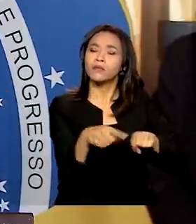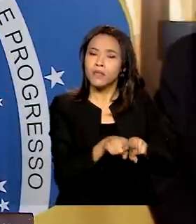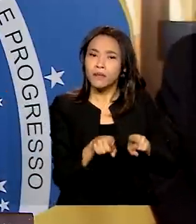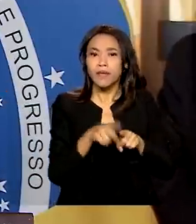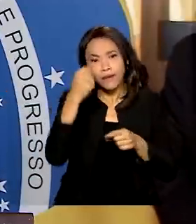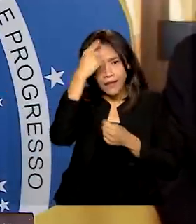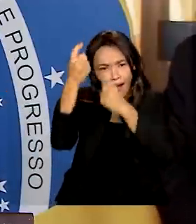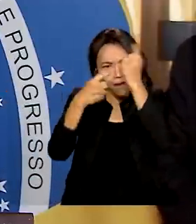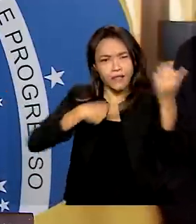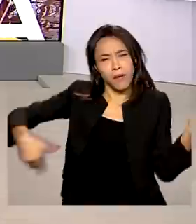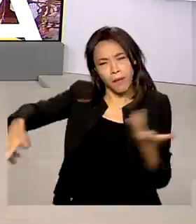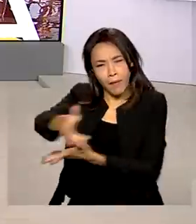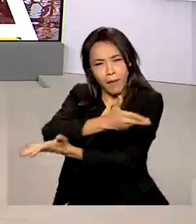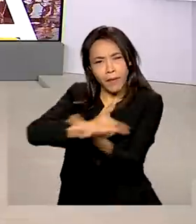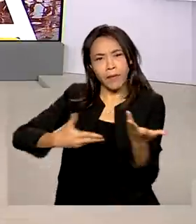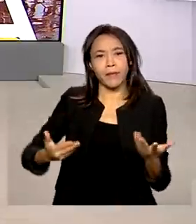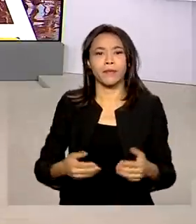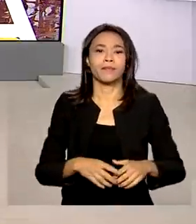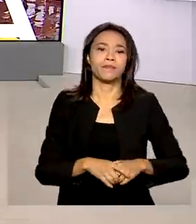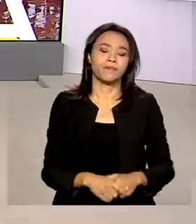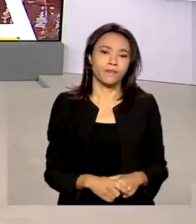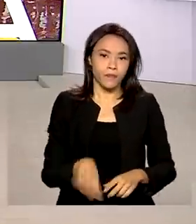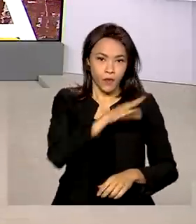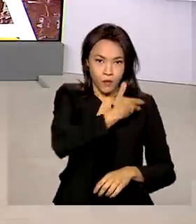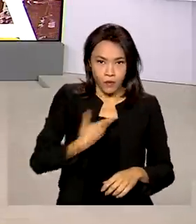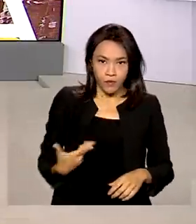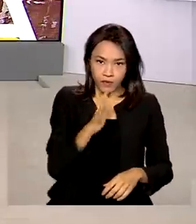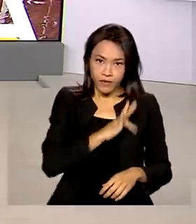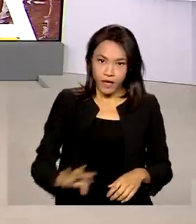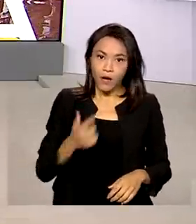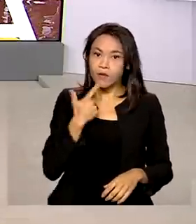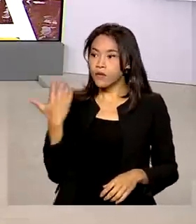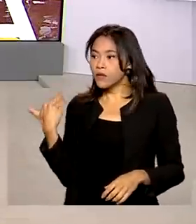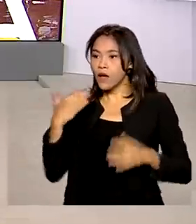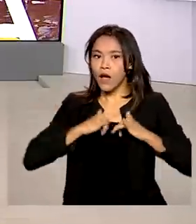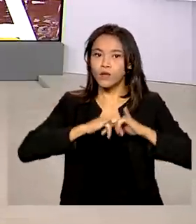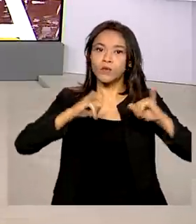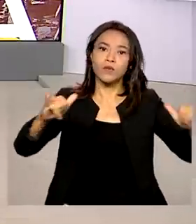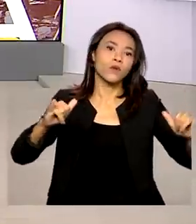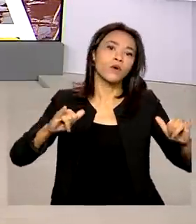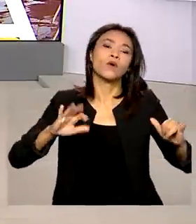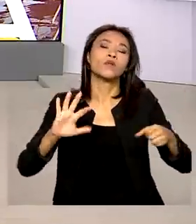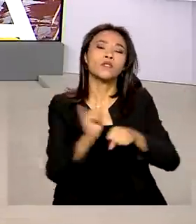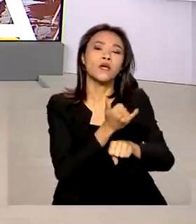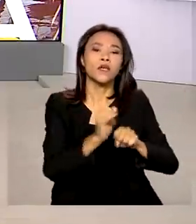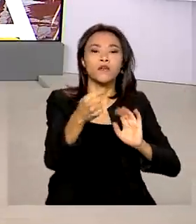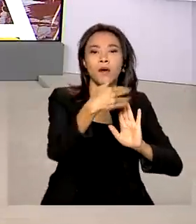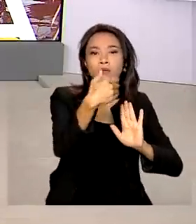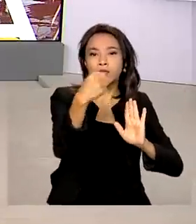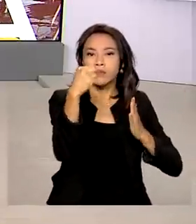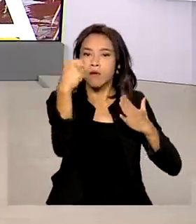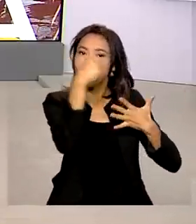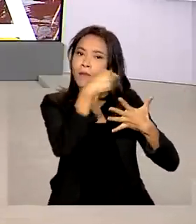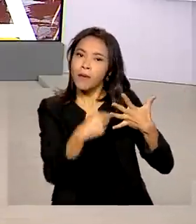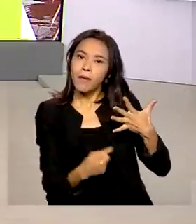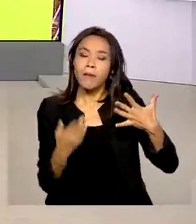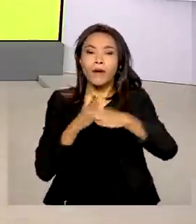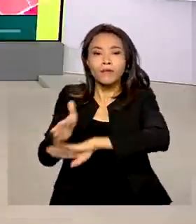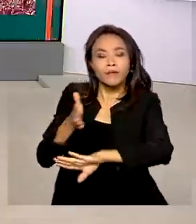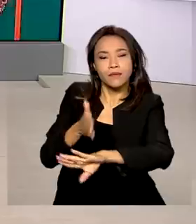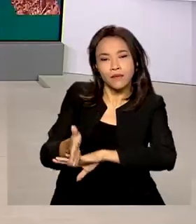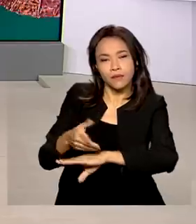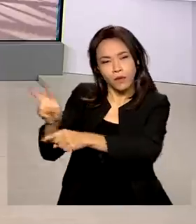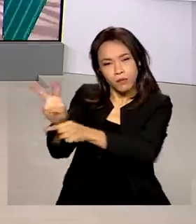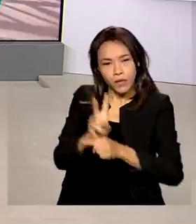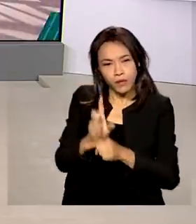âmbito multilateral. O governo federal anunciou medidas para facilitar o acesso ao crédito a micro e pequenas